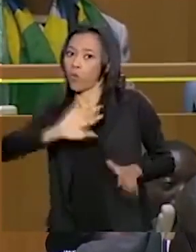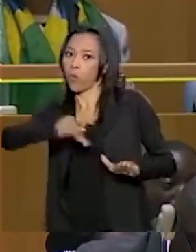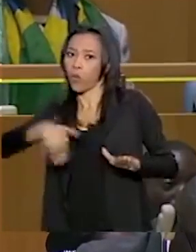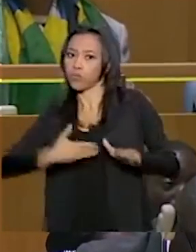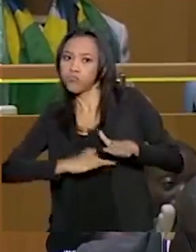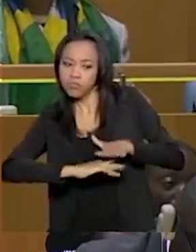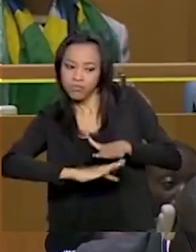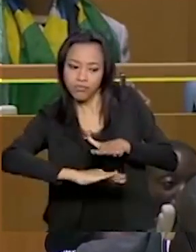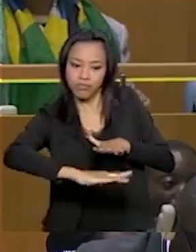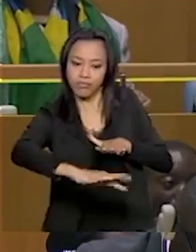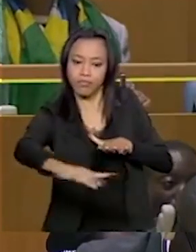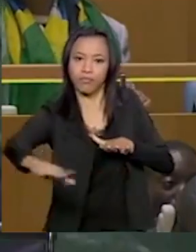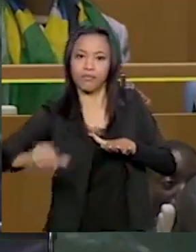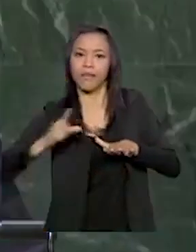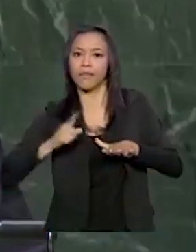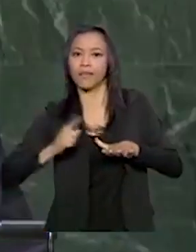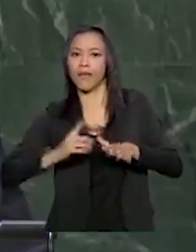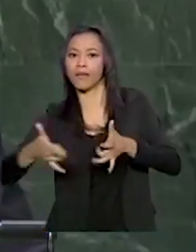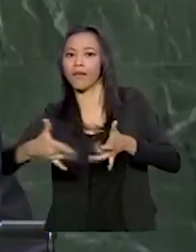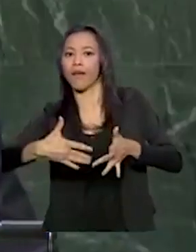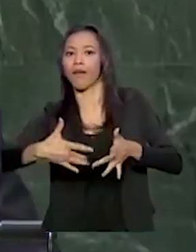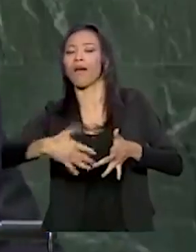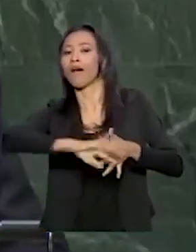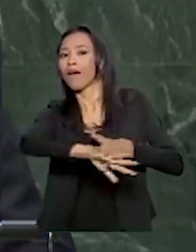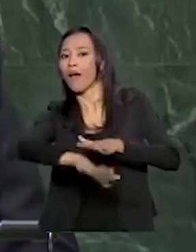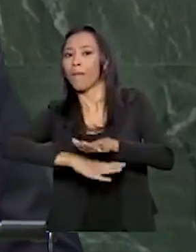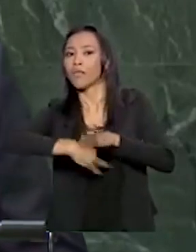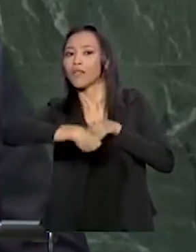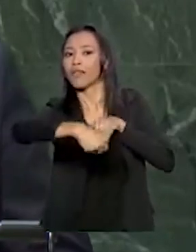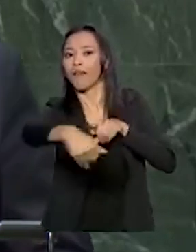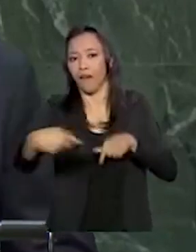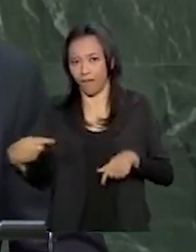biodiversidade existentes nessas áreas.